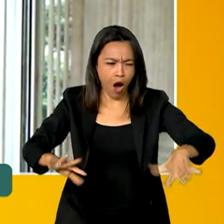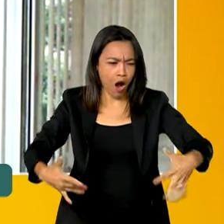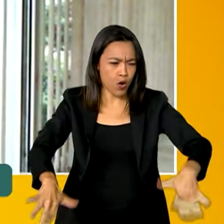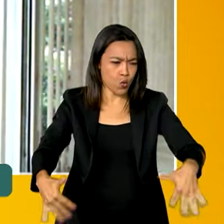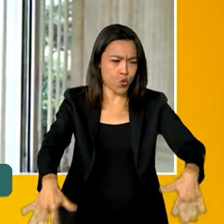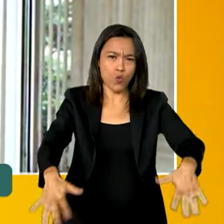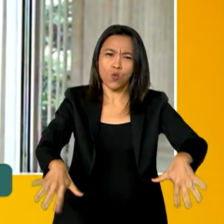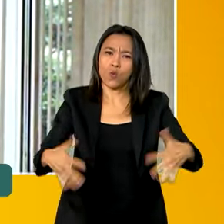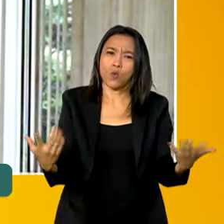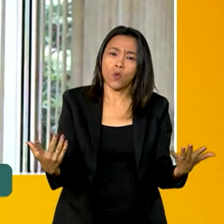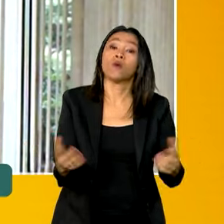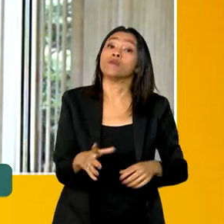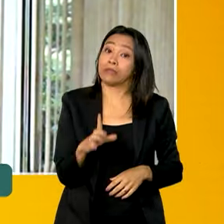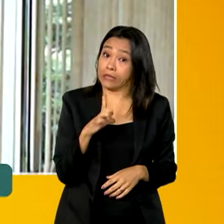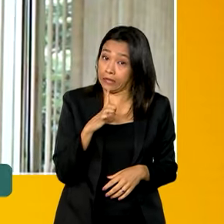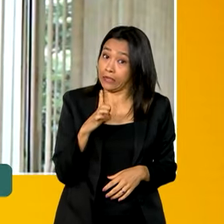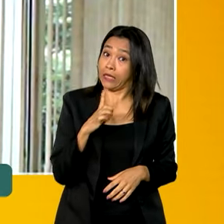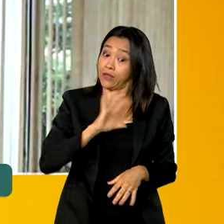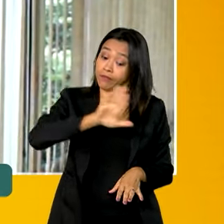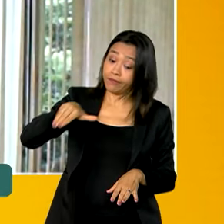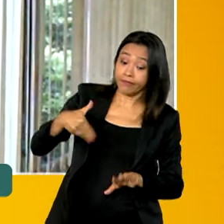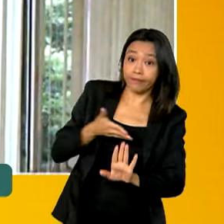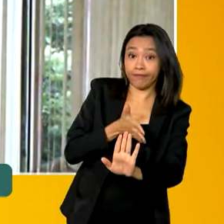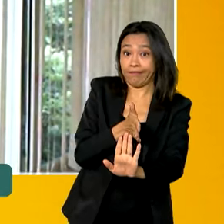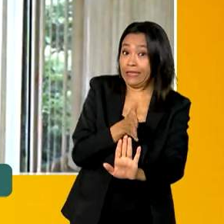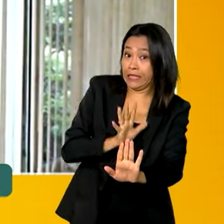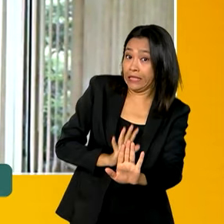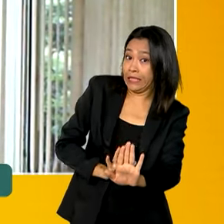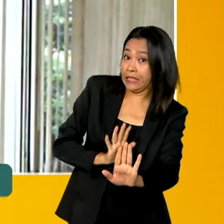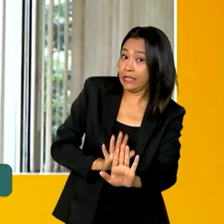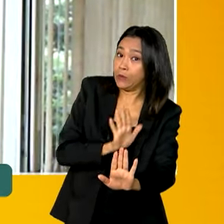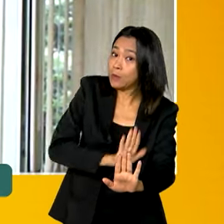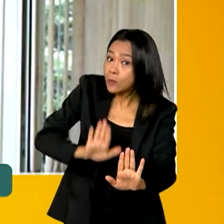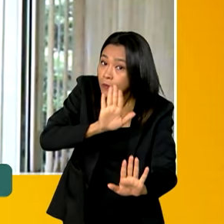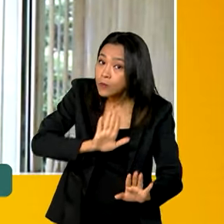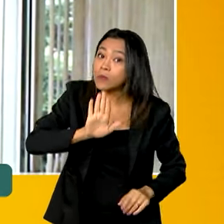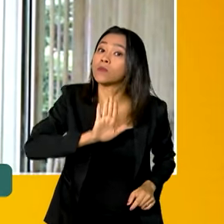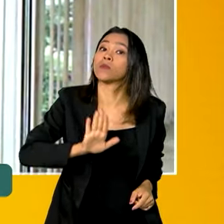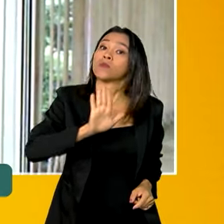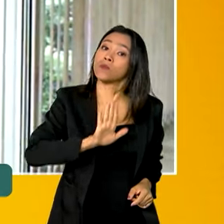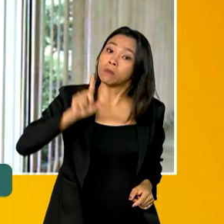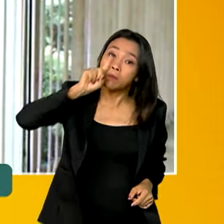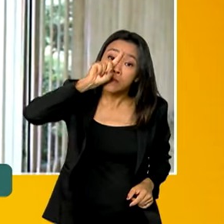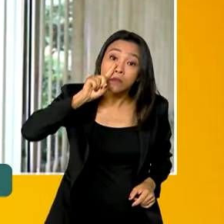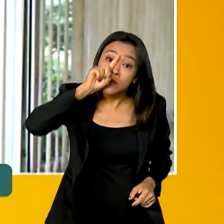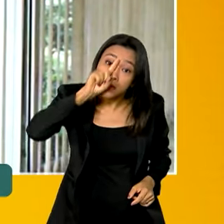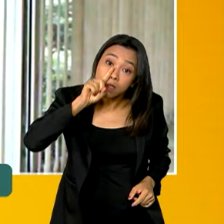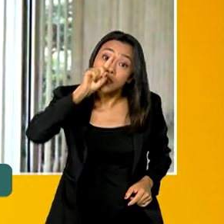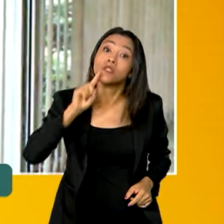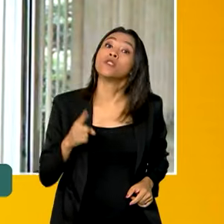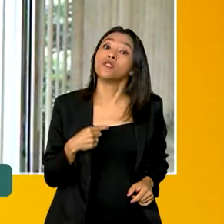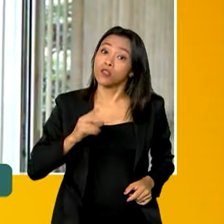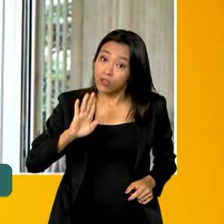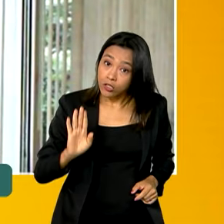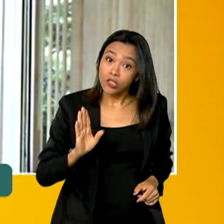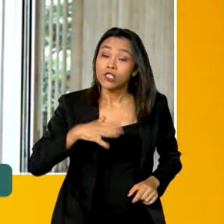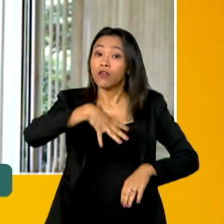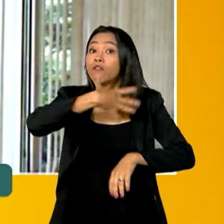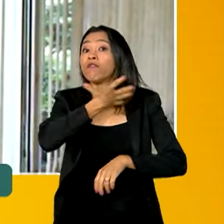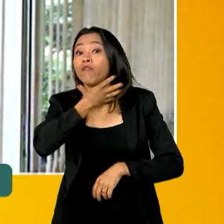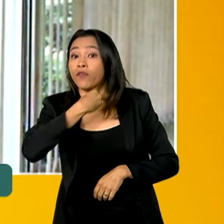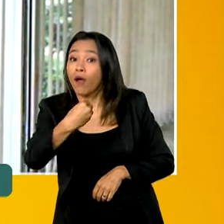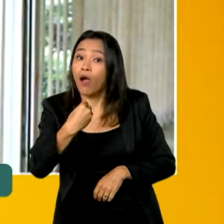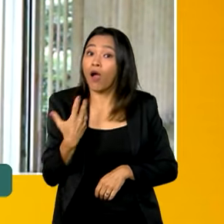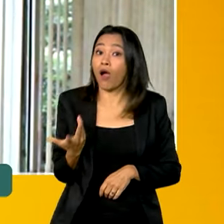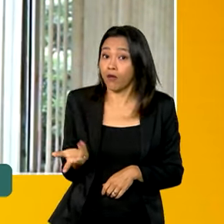abundância, vem também aí a possibilidade de se ter um risco maior de fraudes, né? Então,